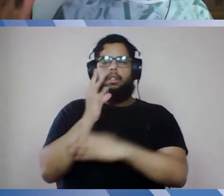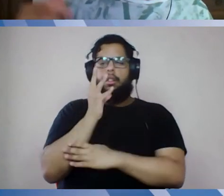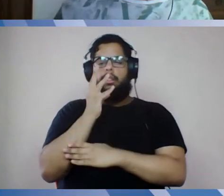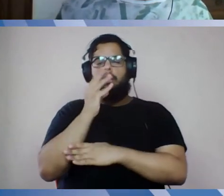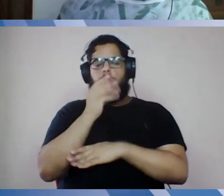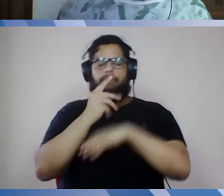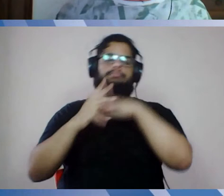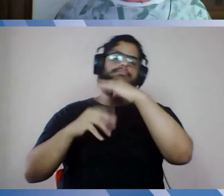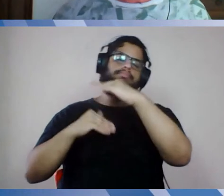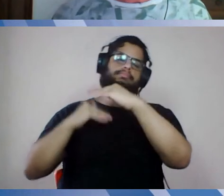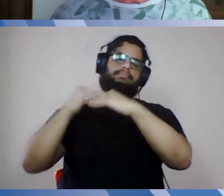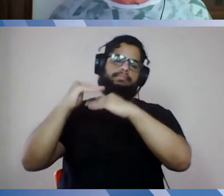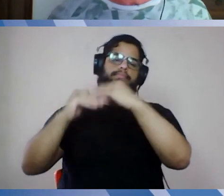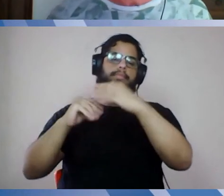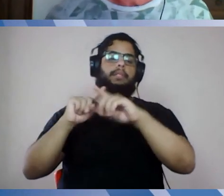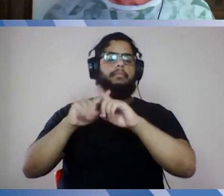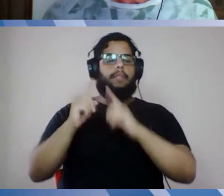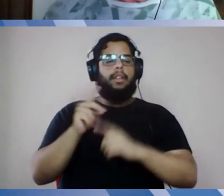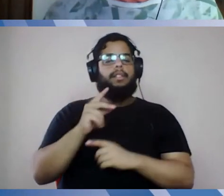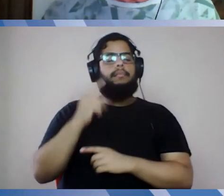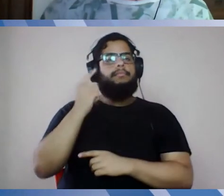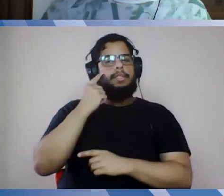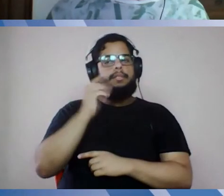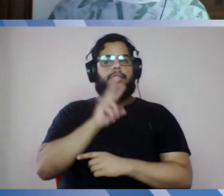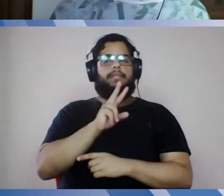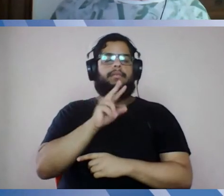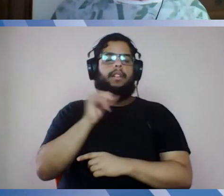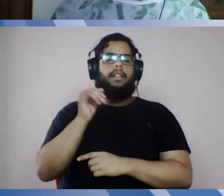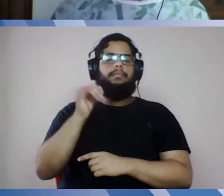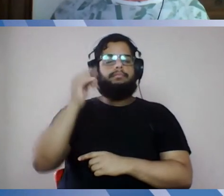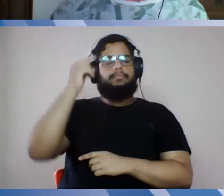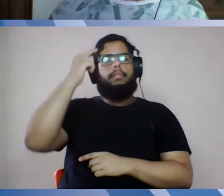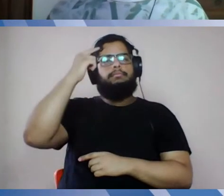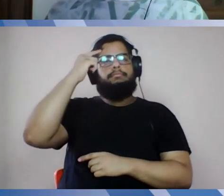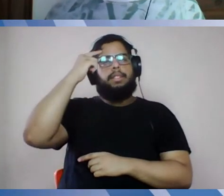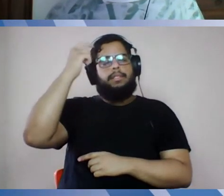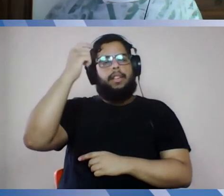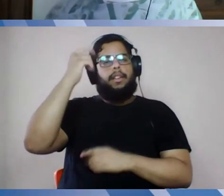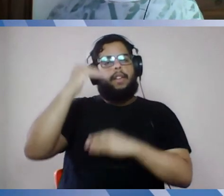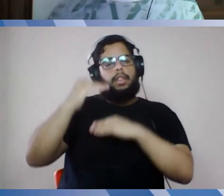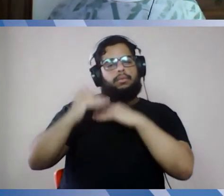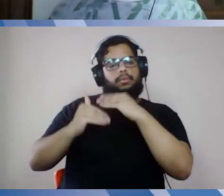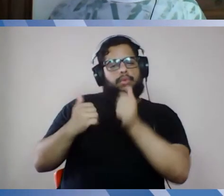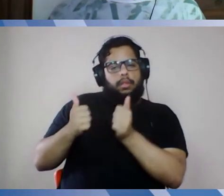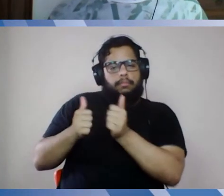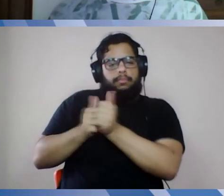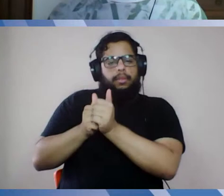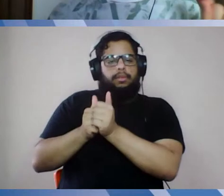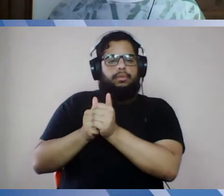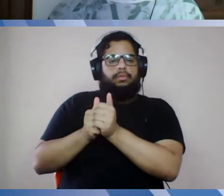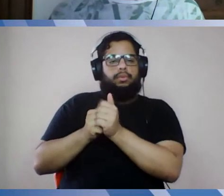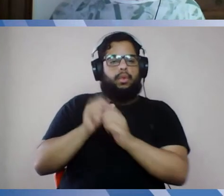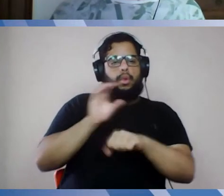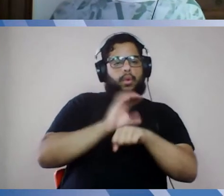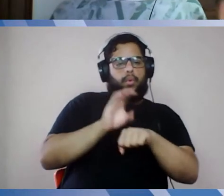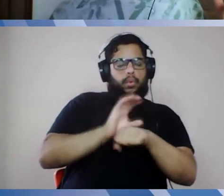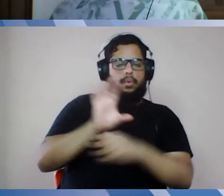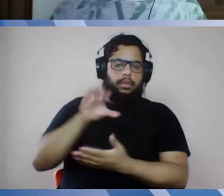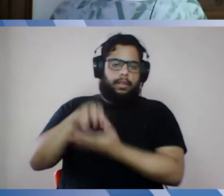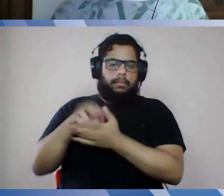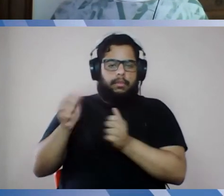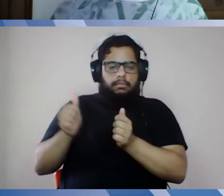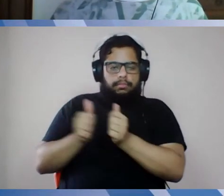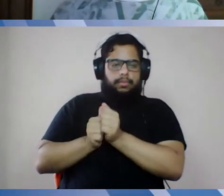mas a ideia é que isso seja construído, com os cursos e com os departamentos, sem ter que submeter os cursos e os departamentos